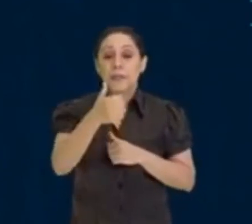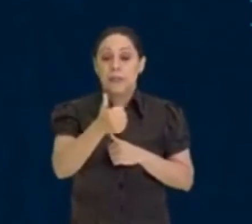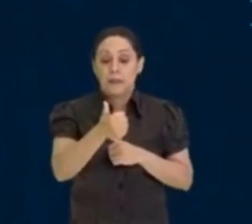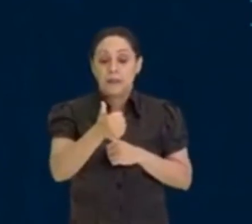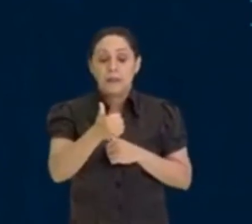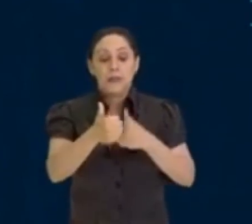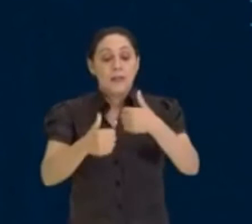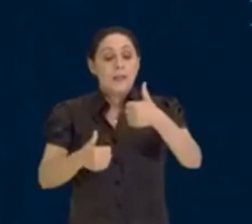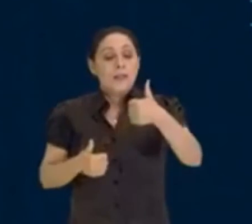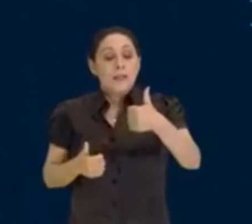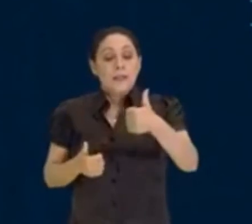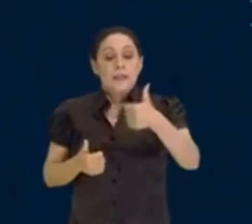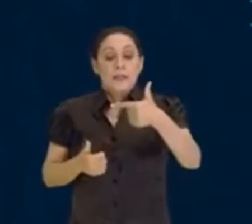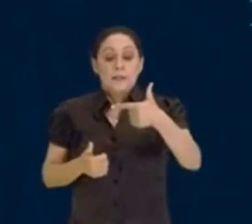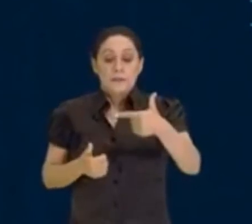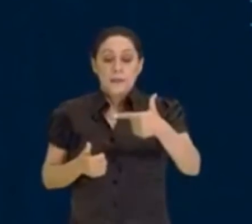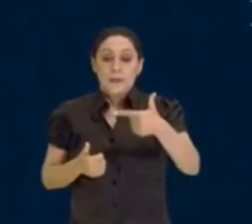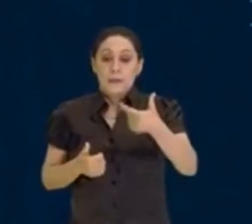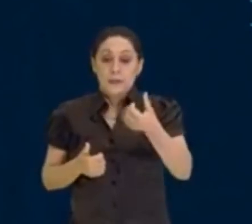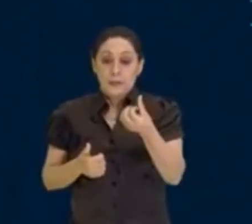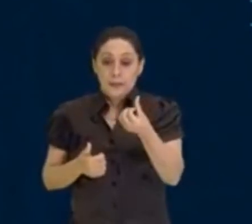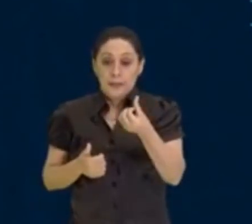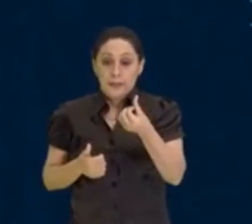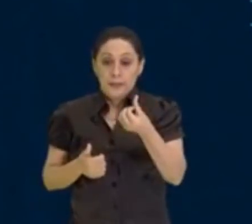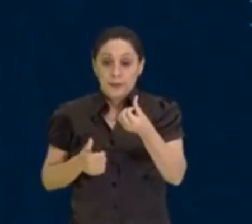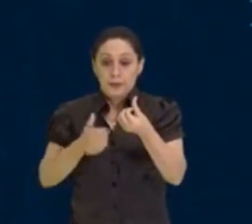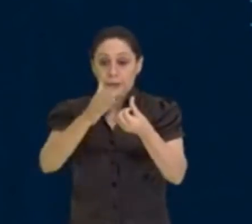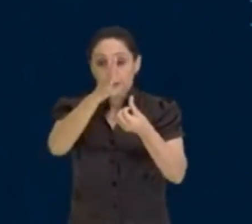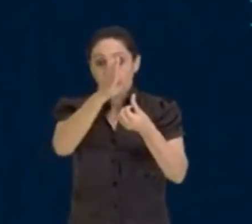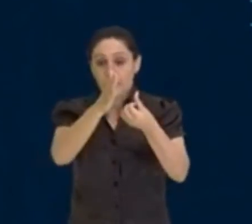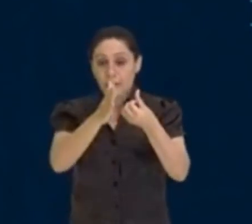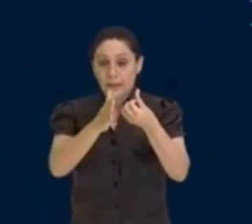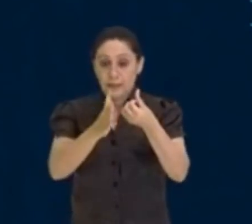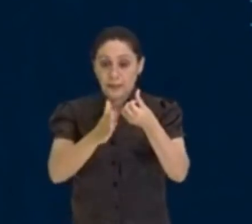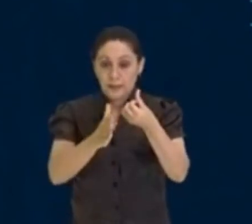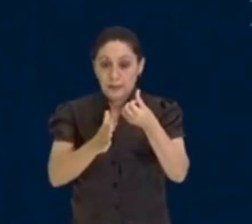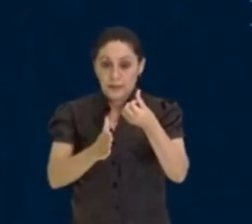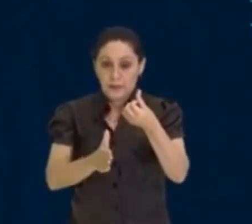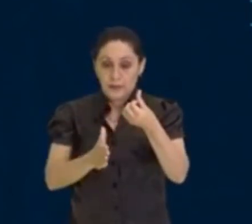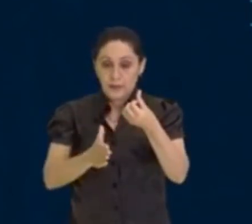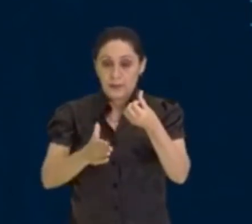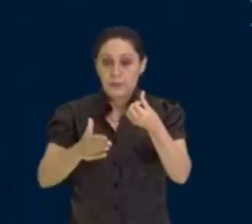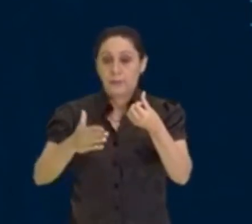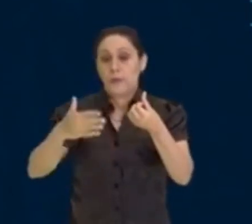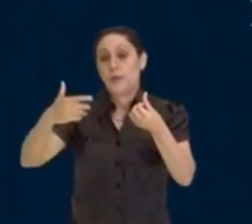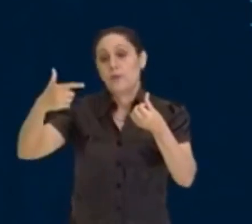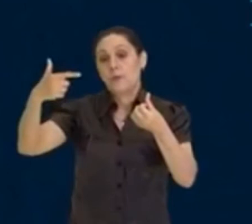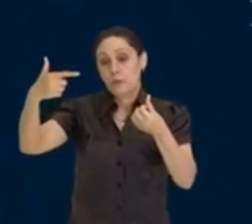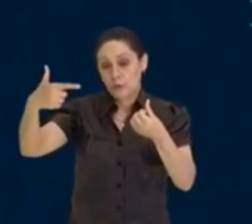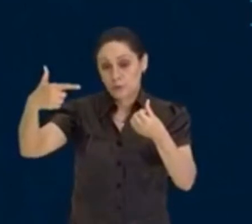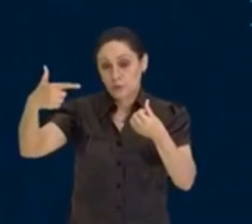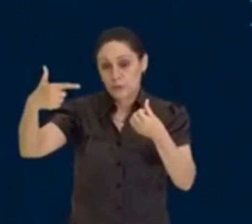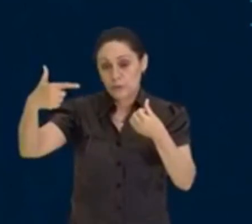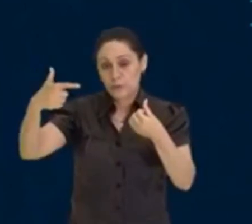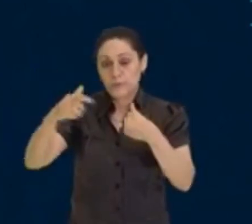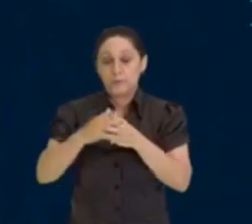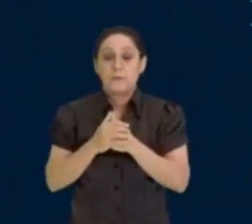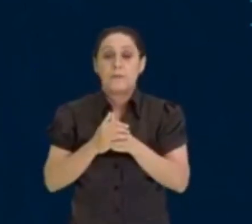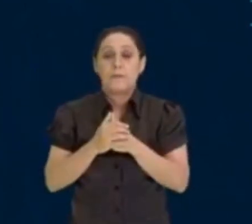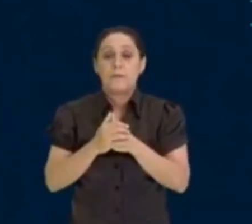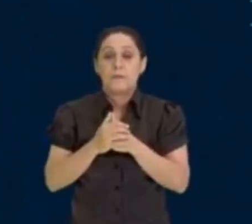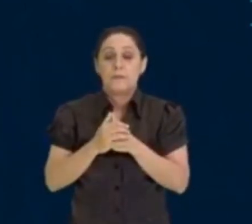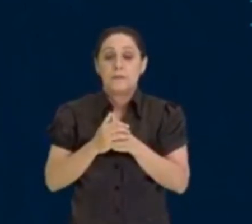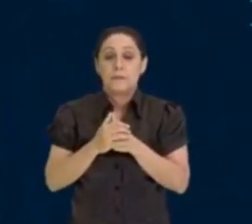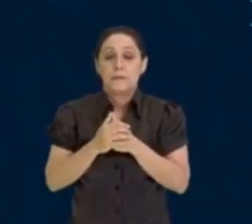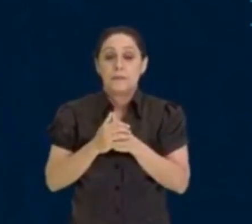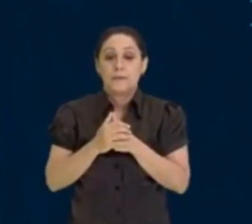eu consigo dividir 126, ele é um número par, eu consigo dividir ele por 2, que nesse caso,